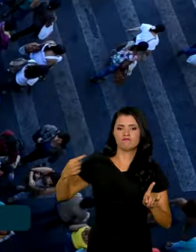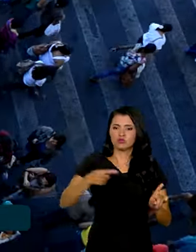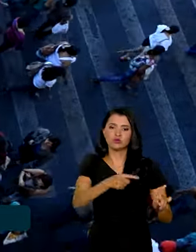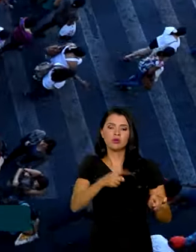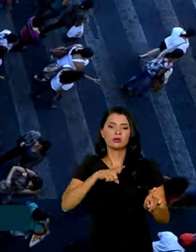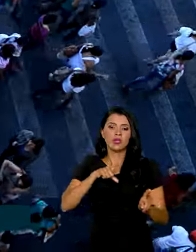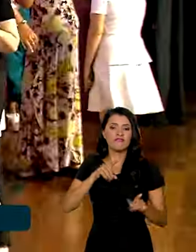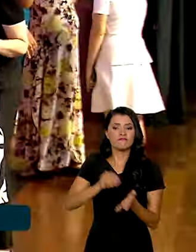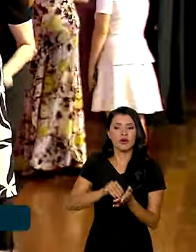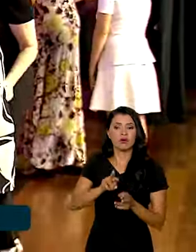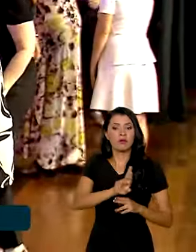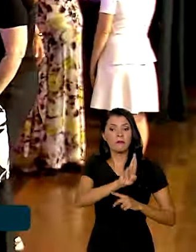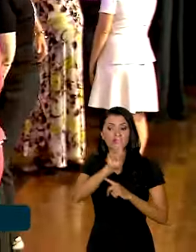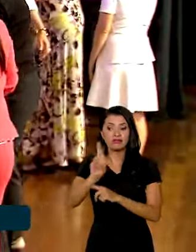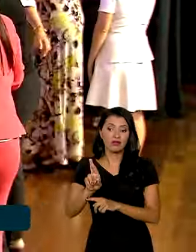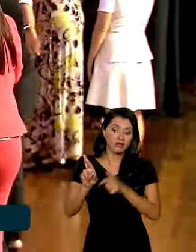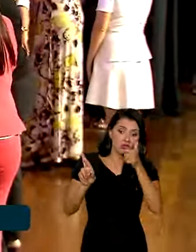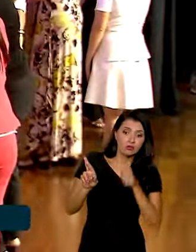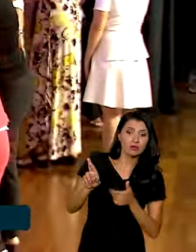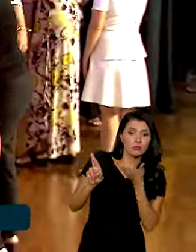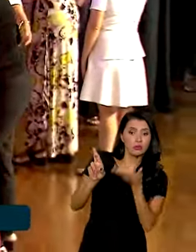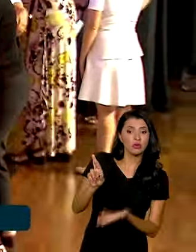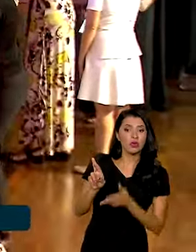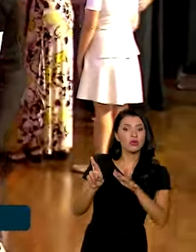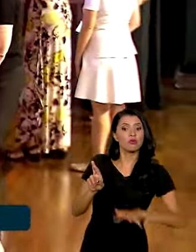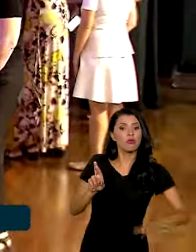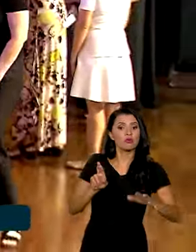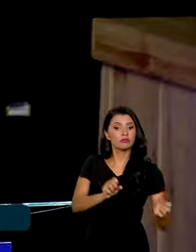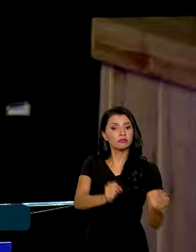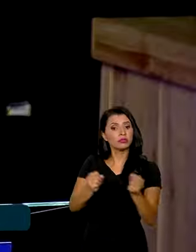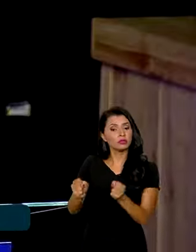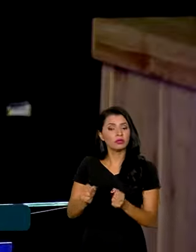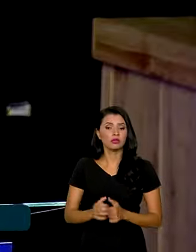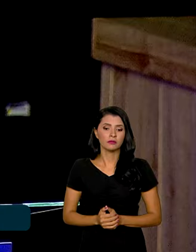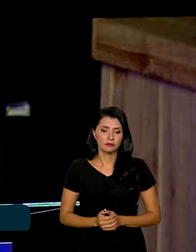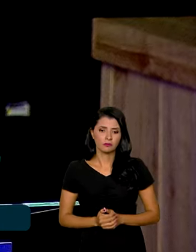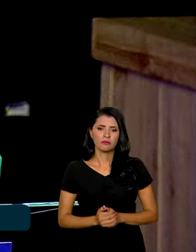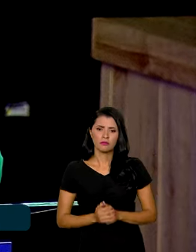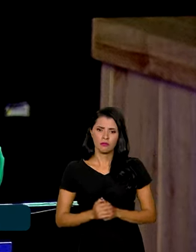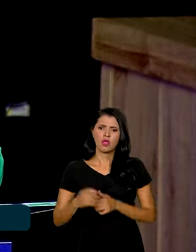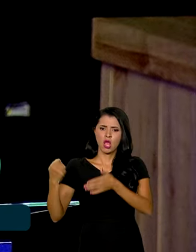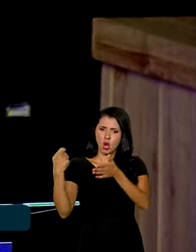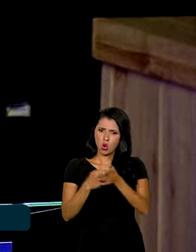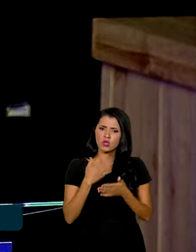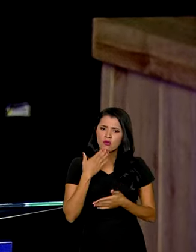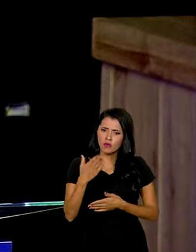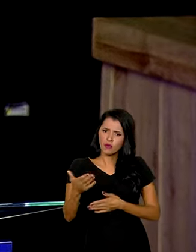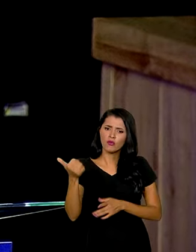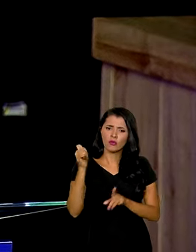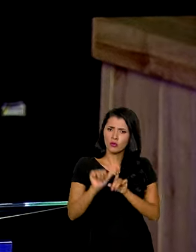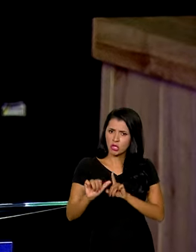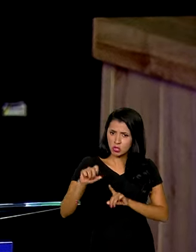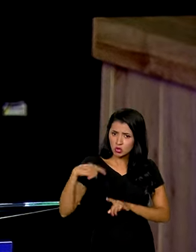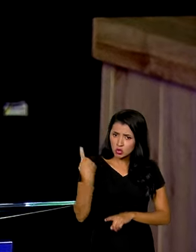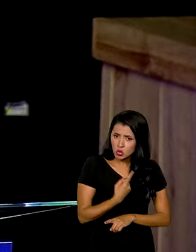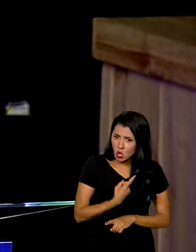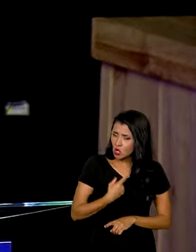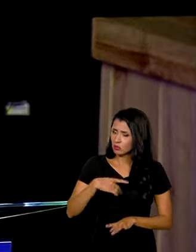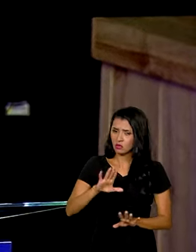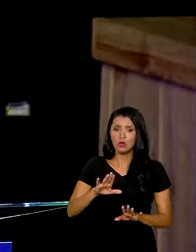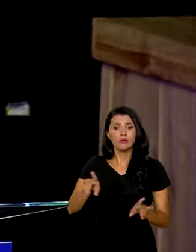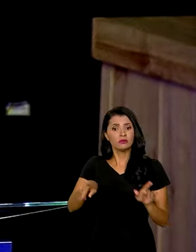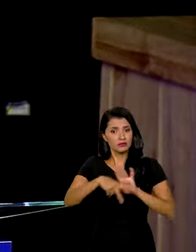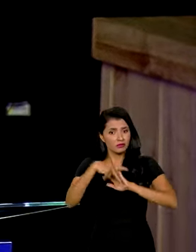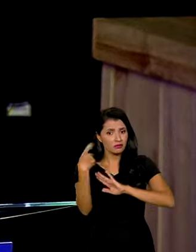representatividade das mulheres nos espaços de poder. A luta pelas mulheres não são só nossa, são dos